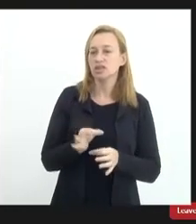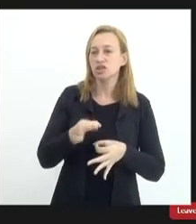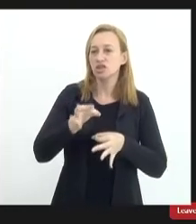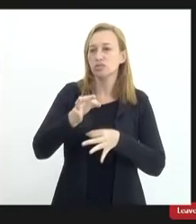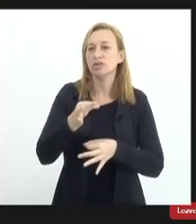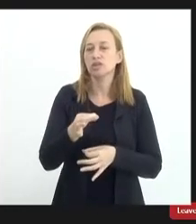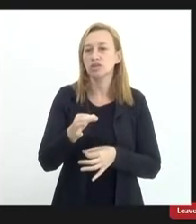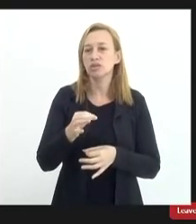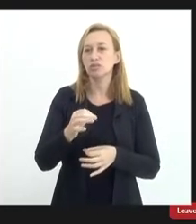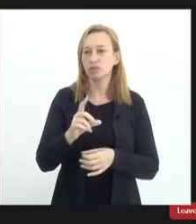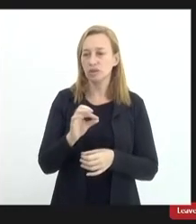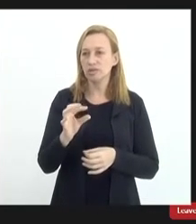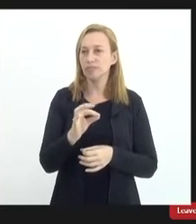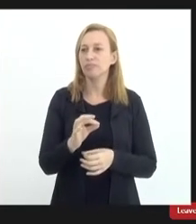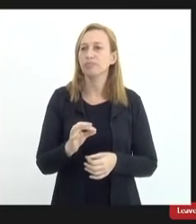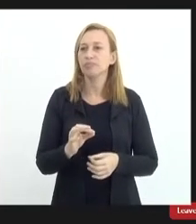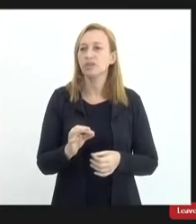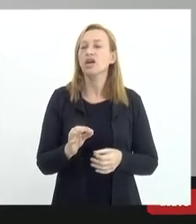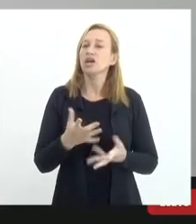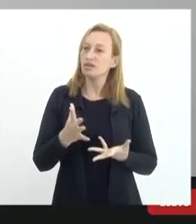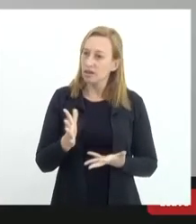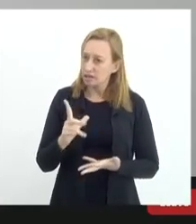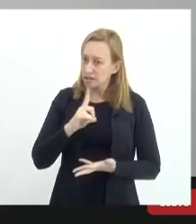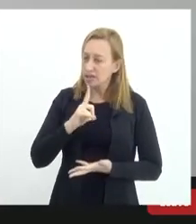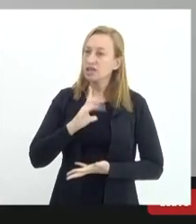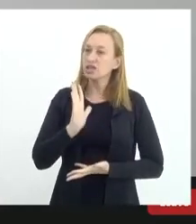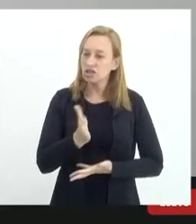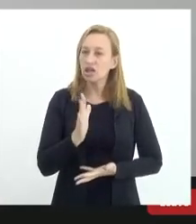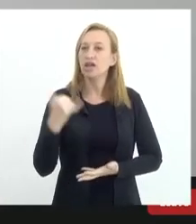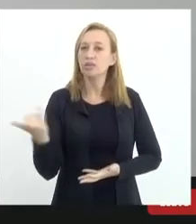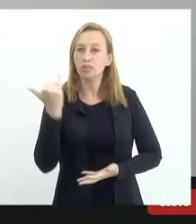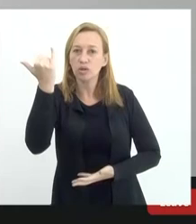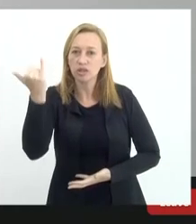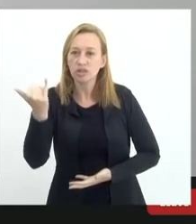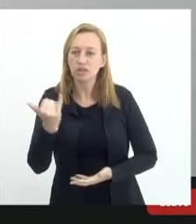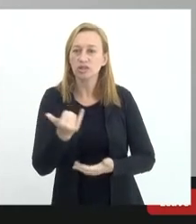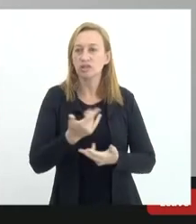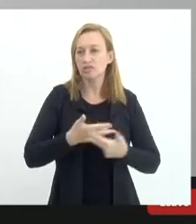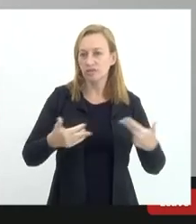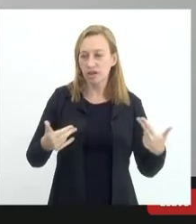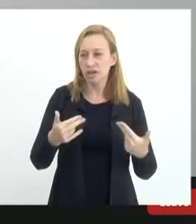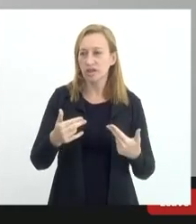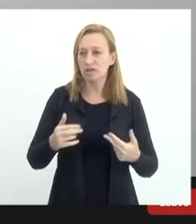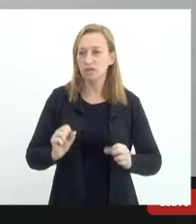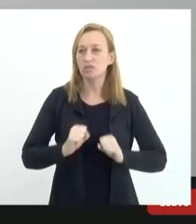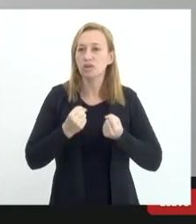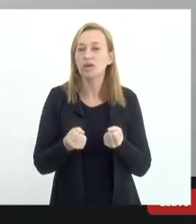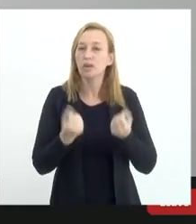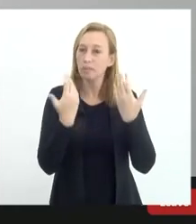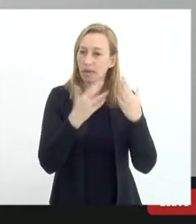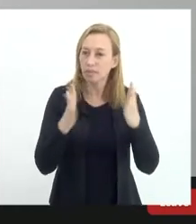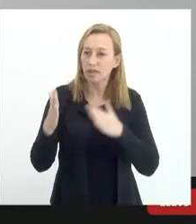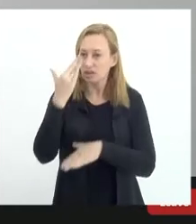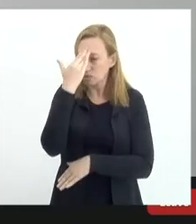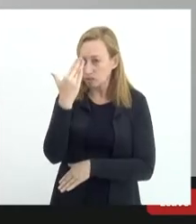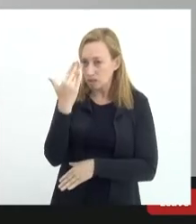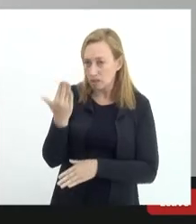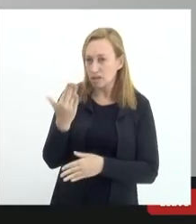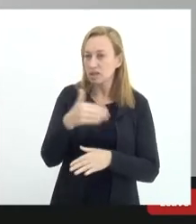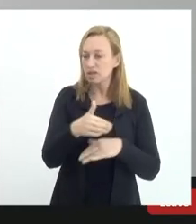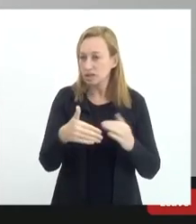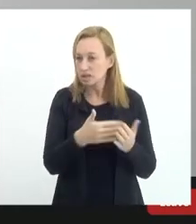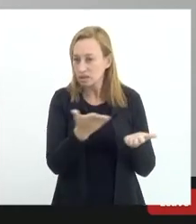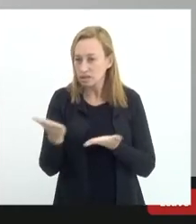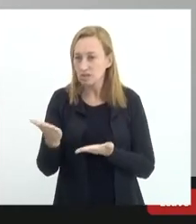cordão umbilical acho que a nossa audiência vai ter e já está tendo importantes desdobramentos cumprimento a todo mundo agradeço pelas manifestações